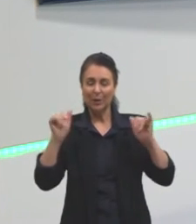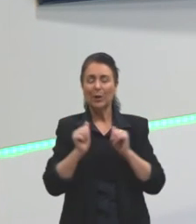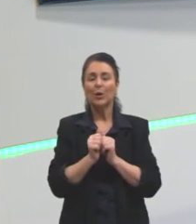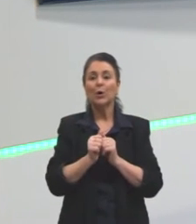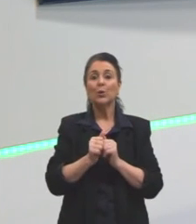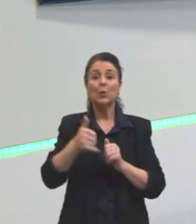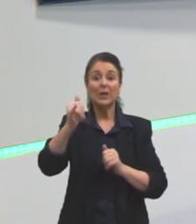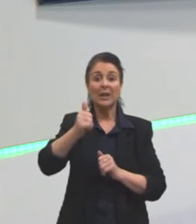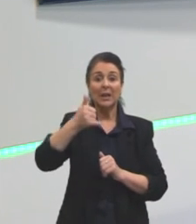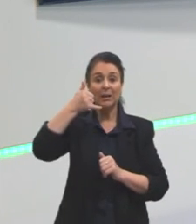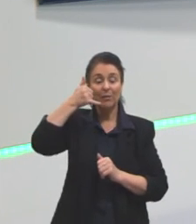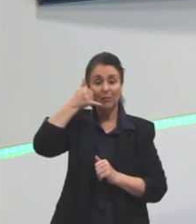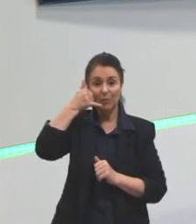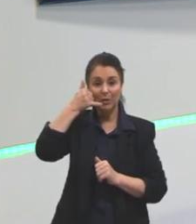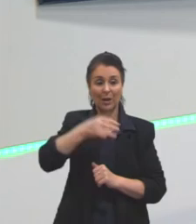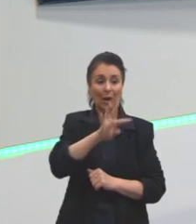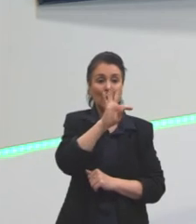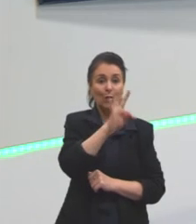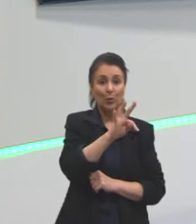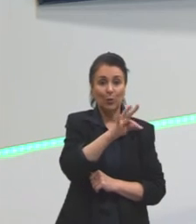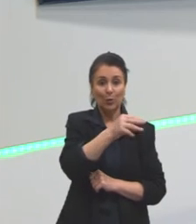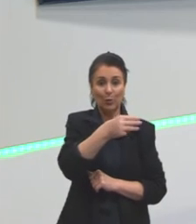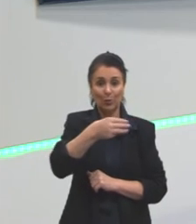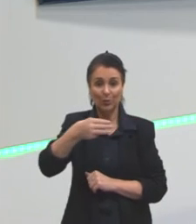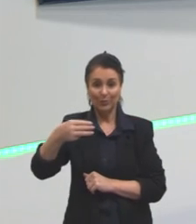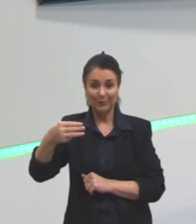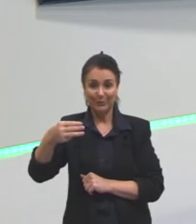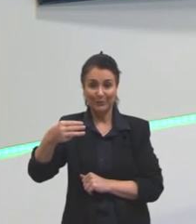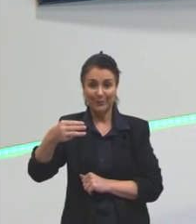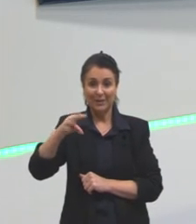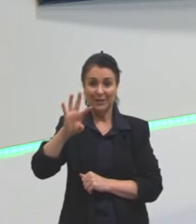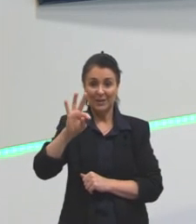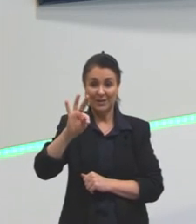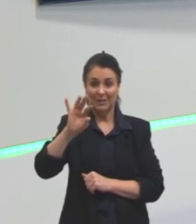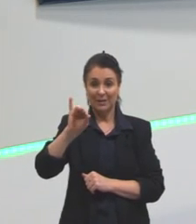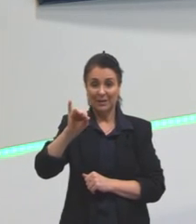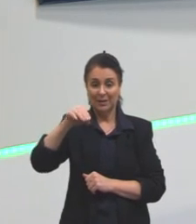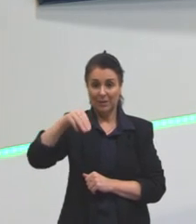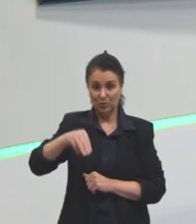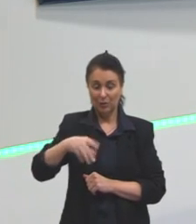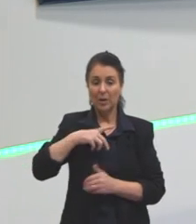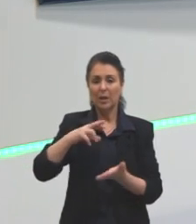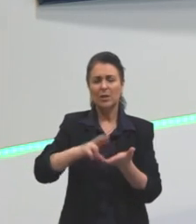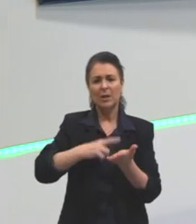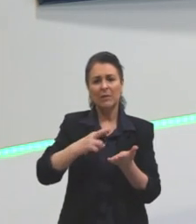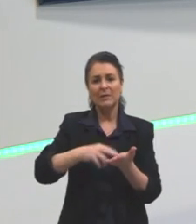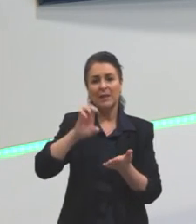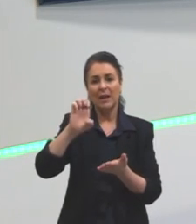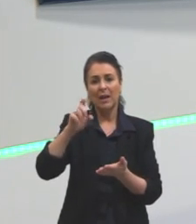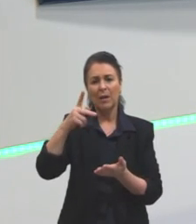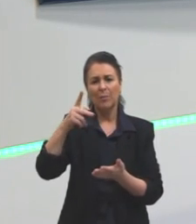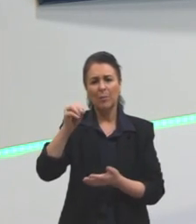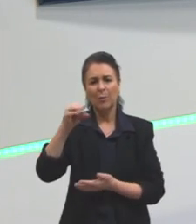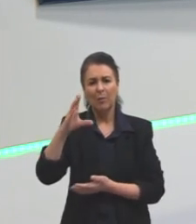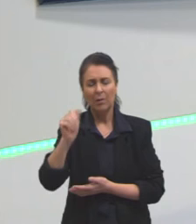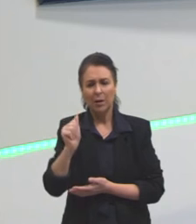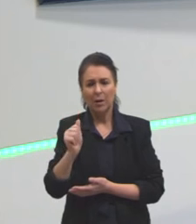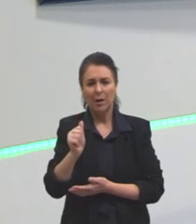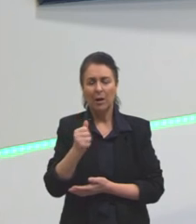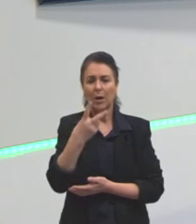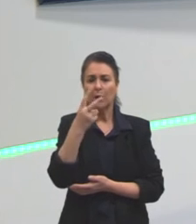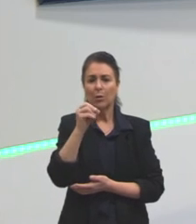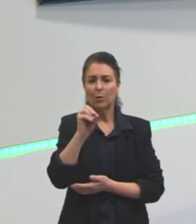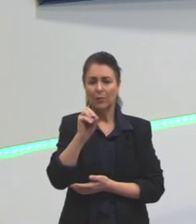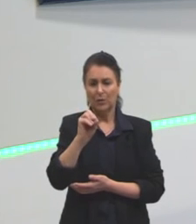consegui a imagem da propaganda. Ela foi uma propaganda veiculada na revista Época, em 20 de 4 de